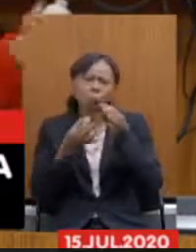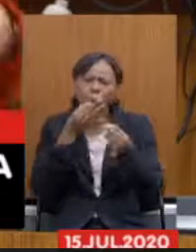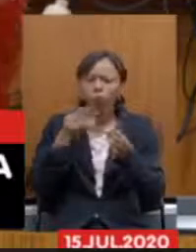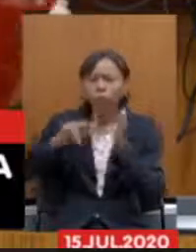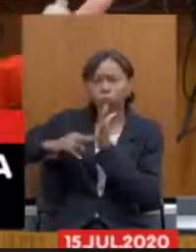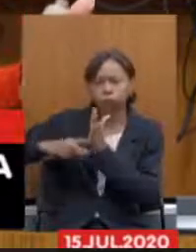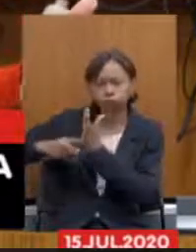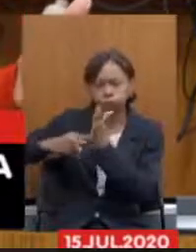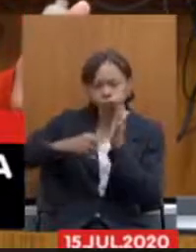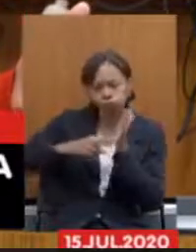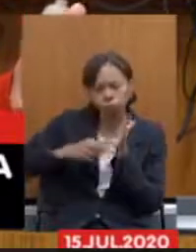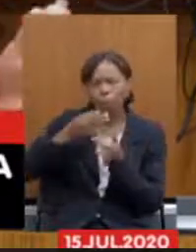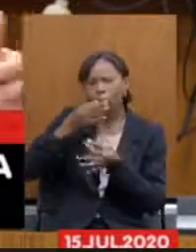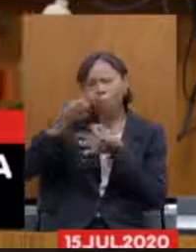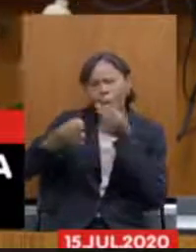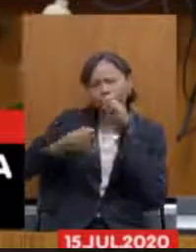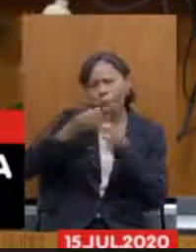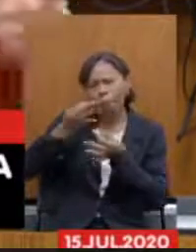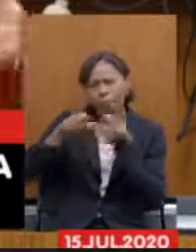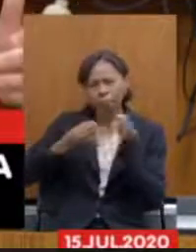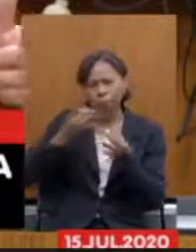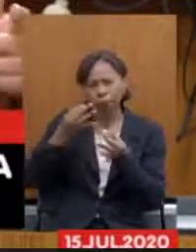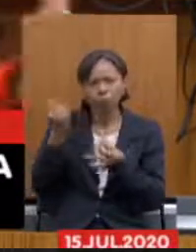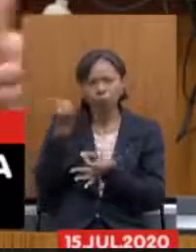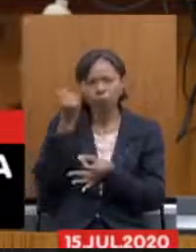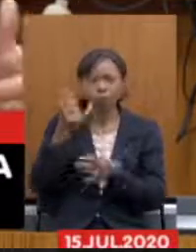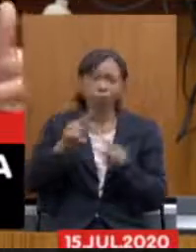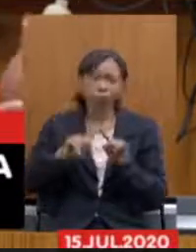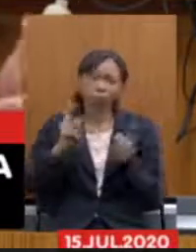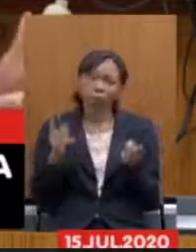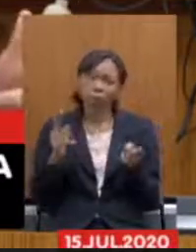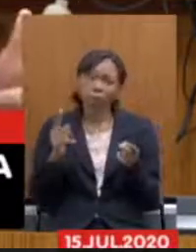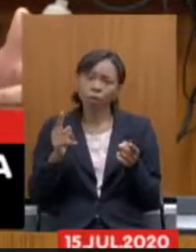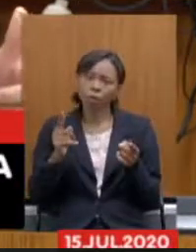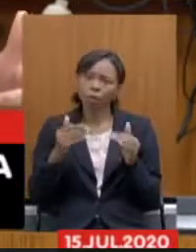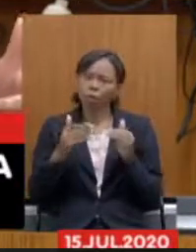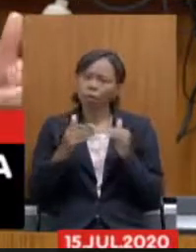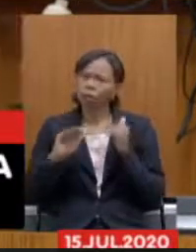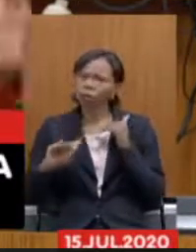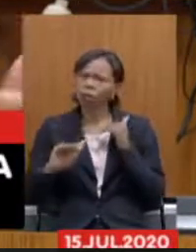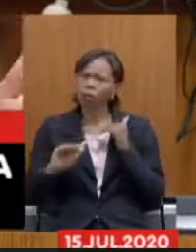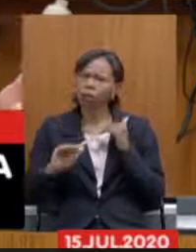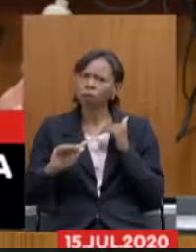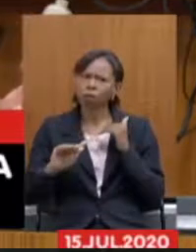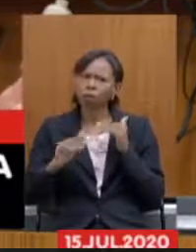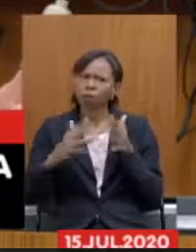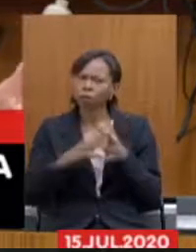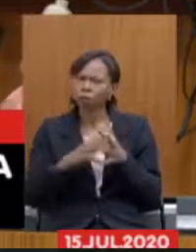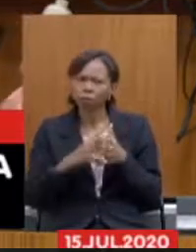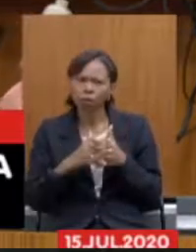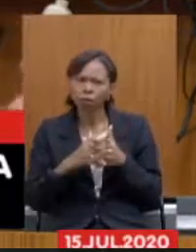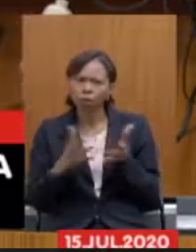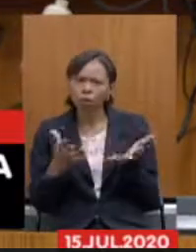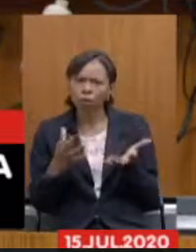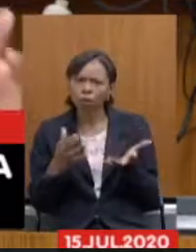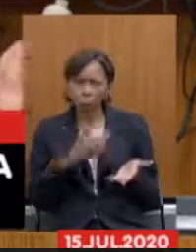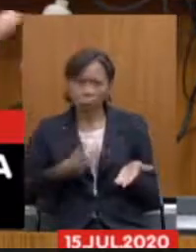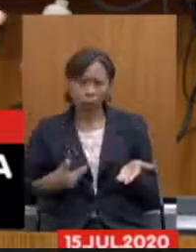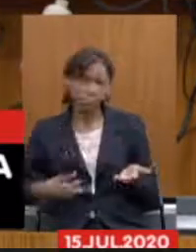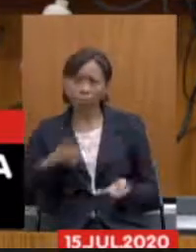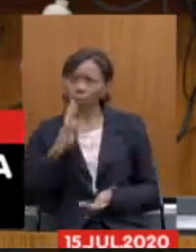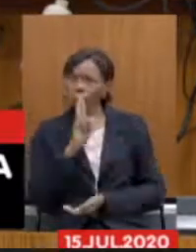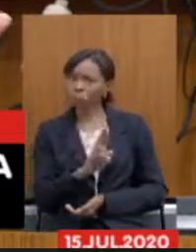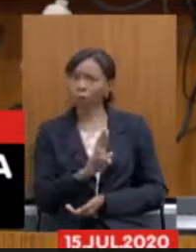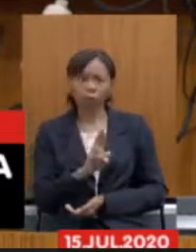vai formando opinião mas não tem não tem contraditório o governo não responde as nossas perguntas mesmo